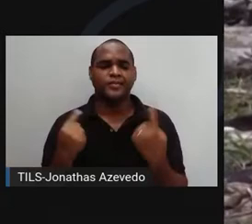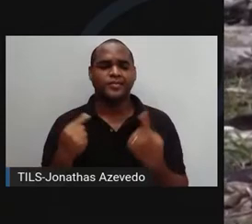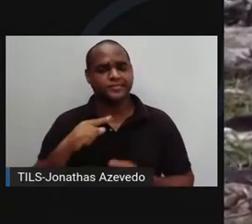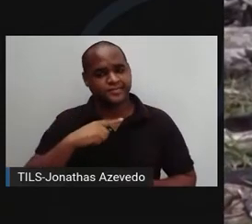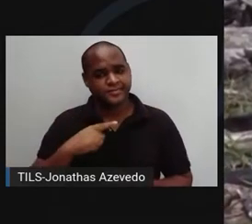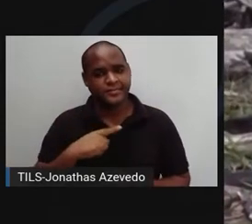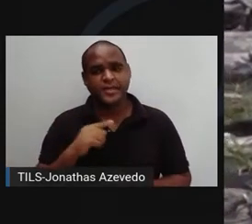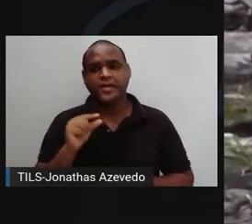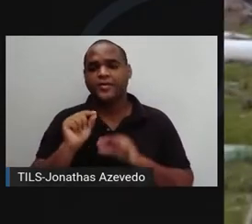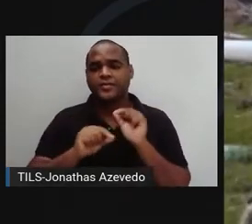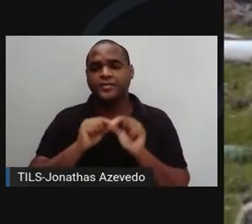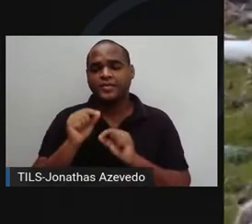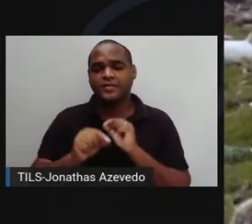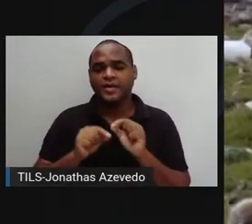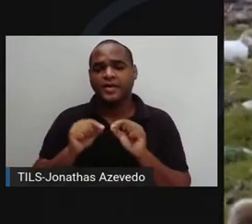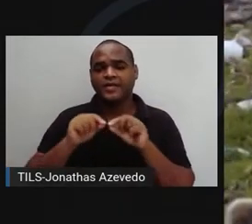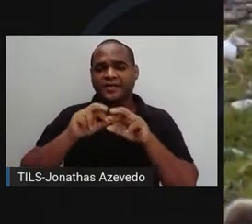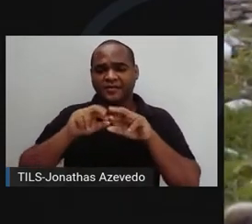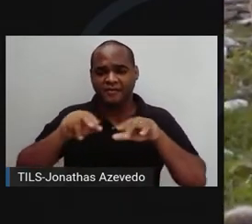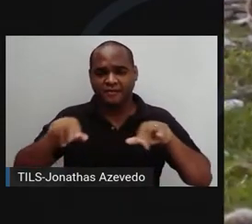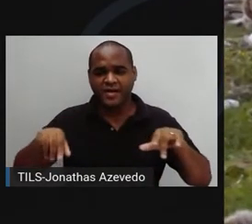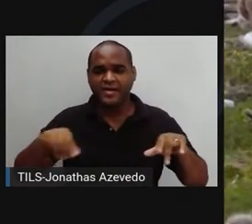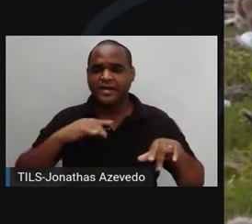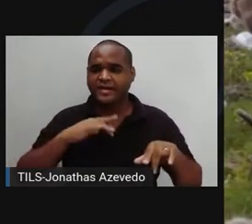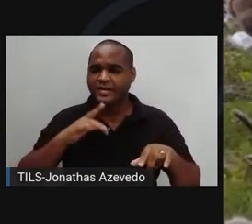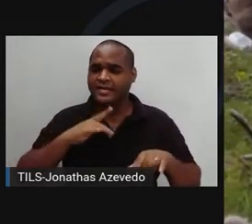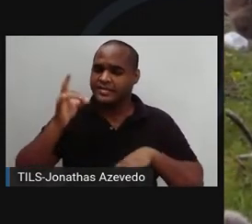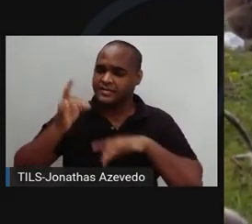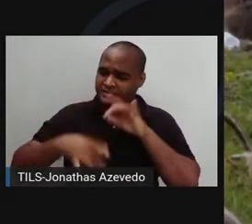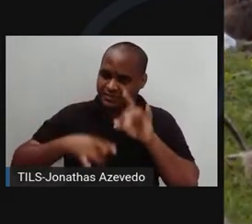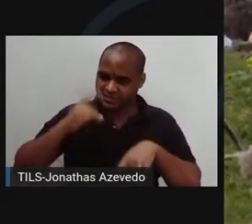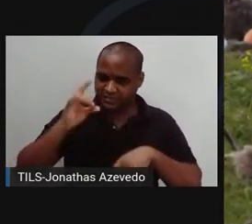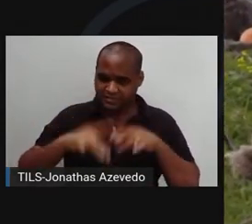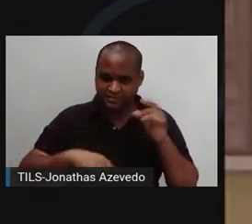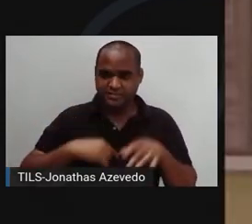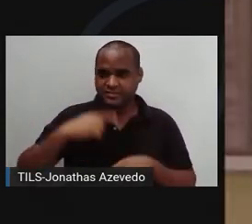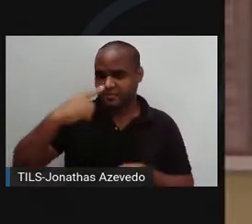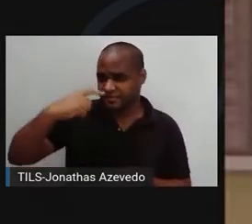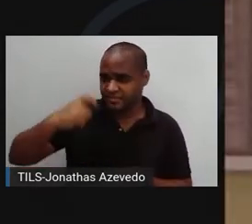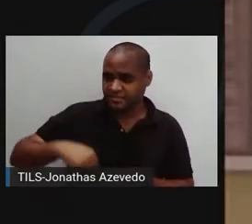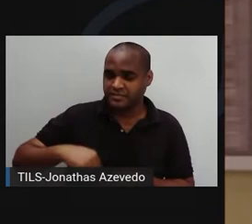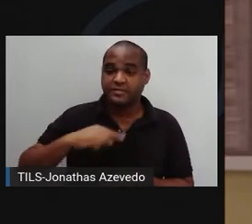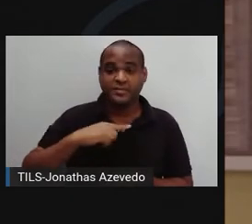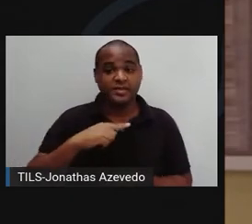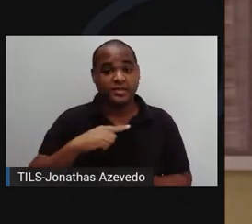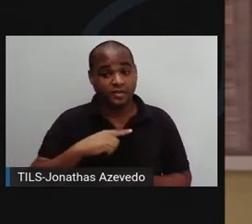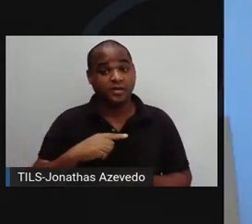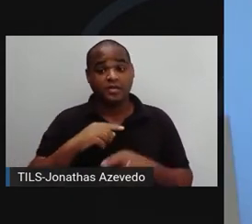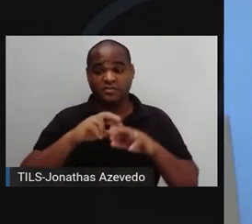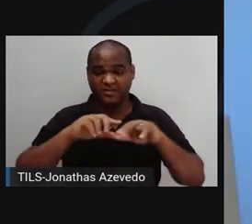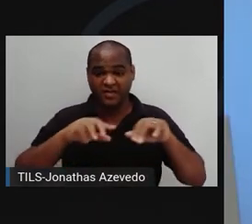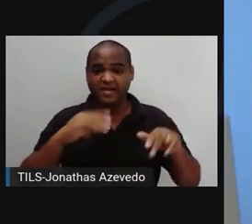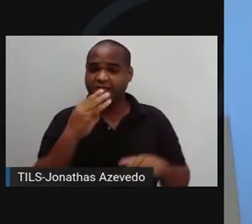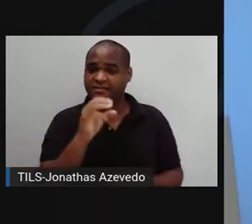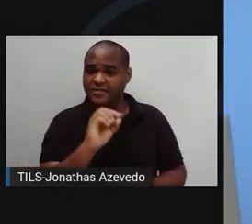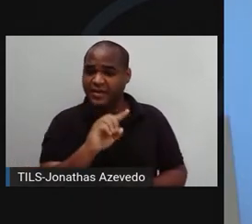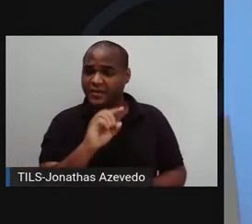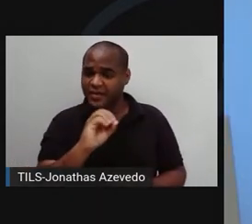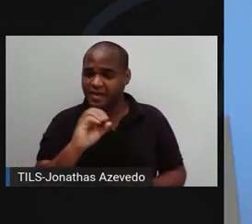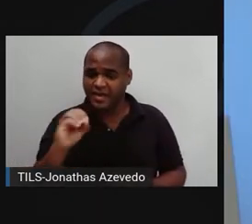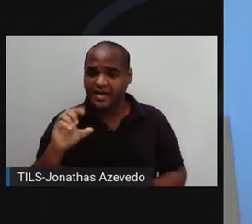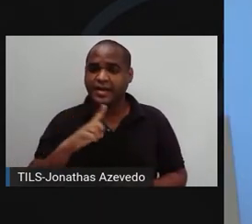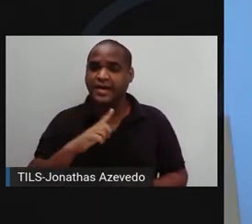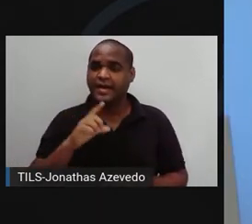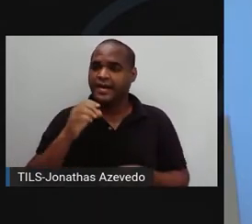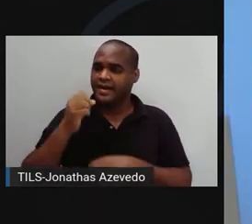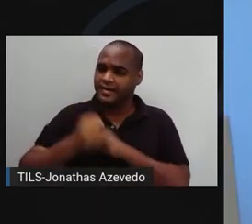o que sobra é esse monte de lixo. Mais ou menos 30 mil deles cada ano que morrem